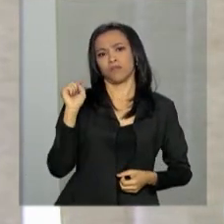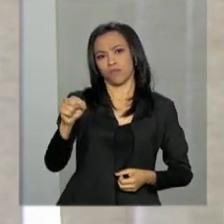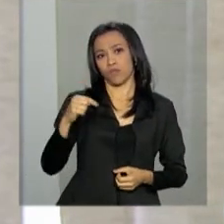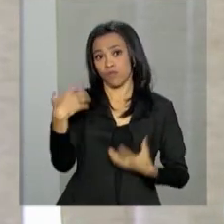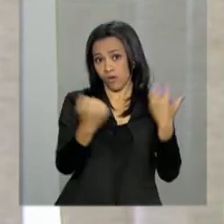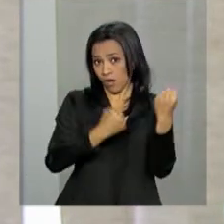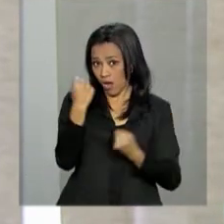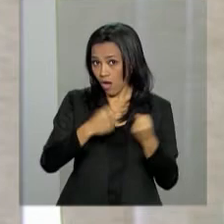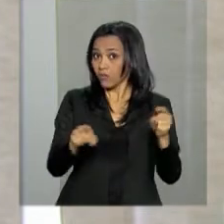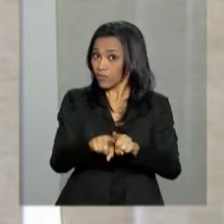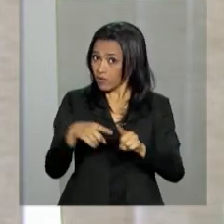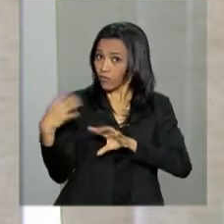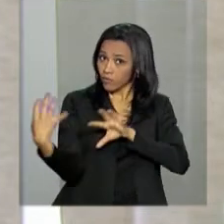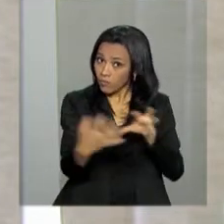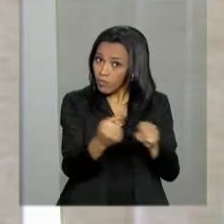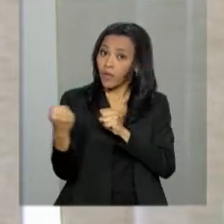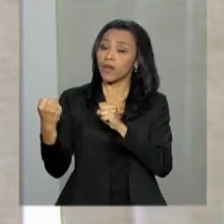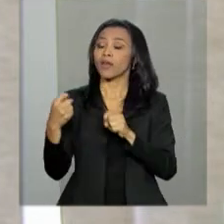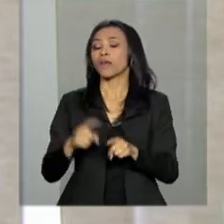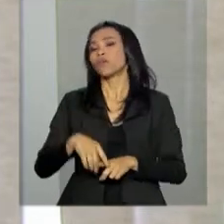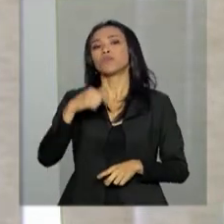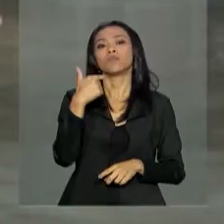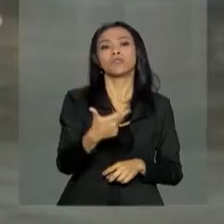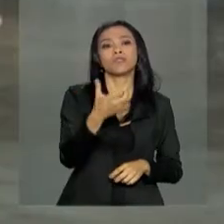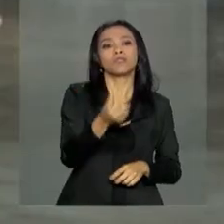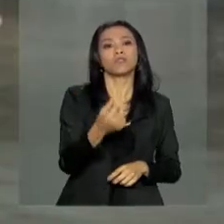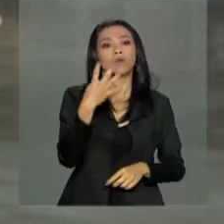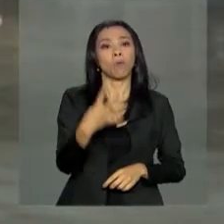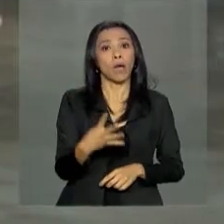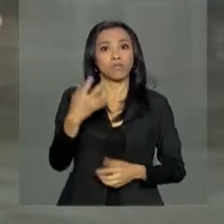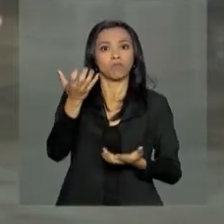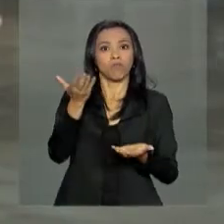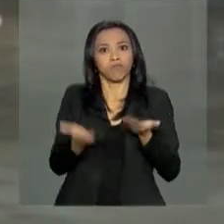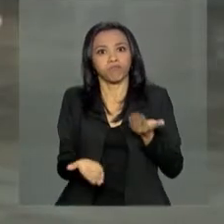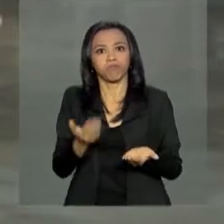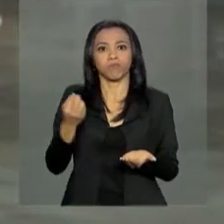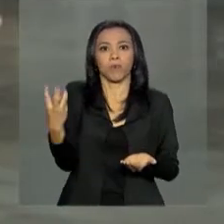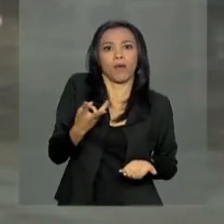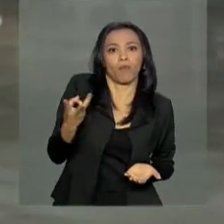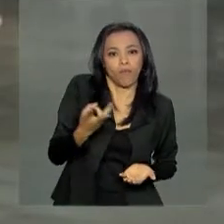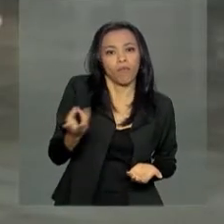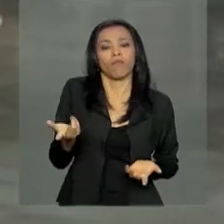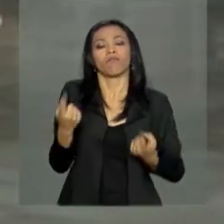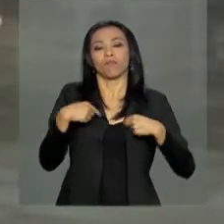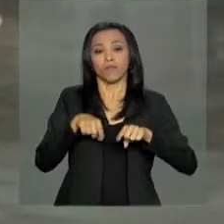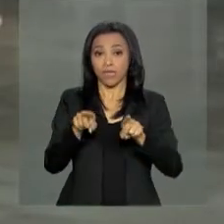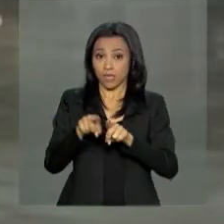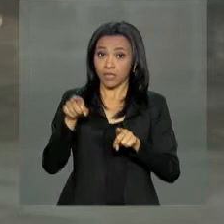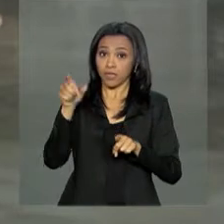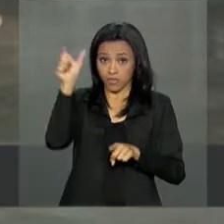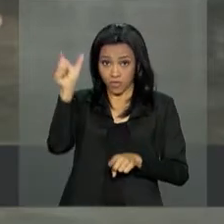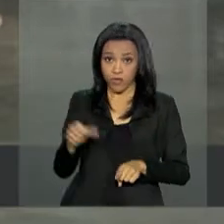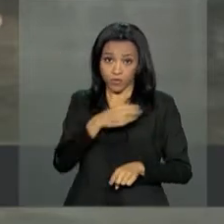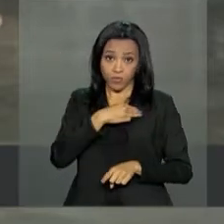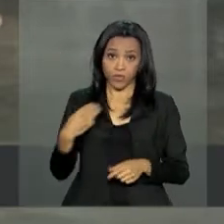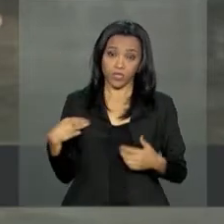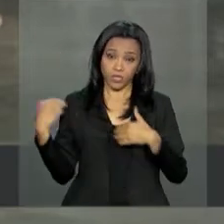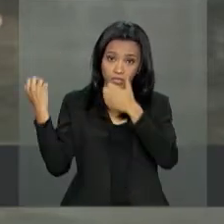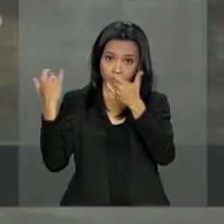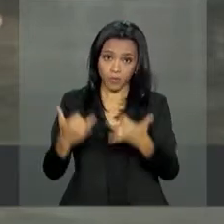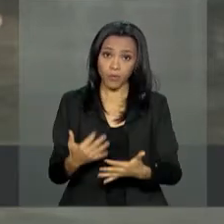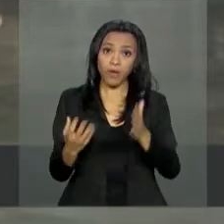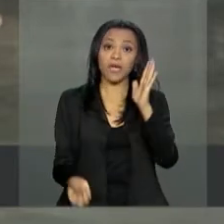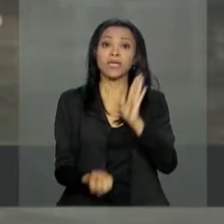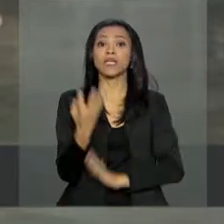apreendidos, 264 toneladas de maconha. O ministro Raul Jugma também falou da importância da criação do Sistema